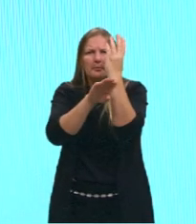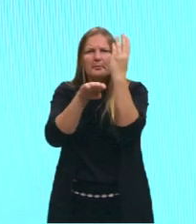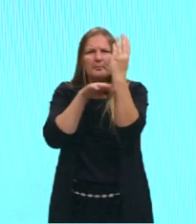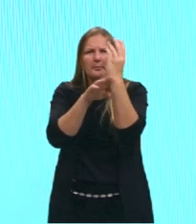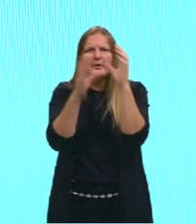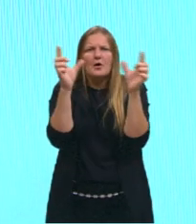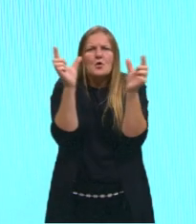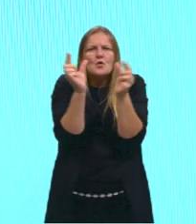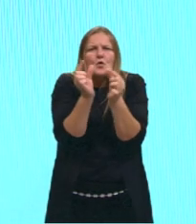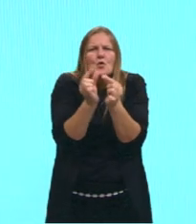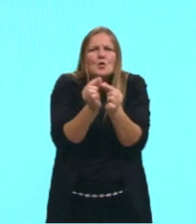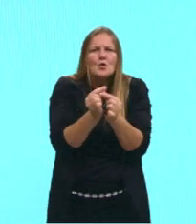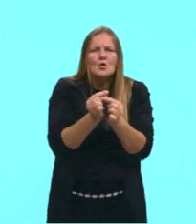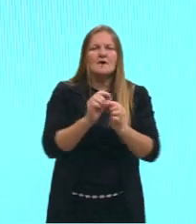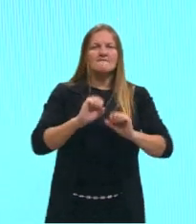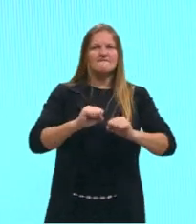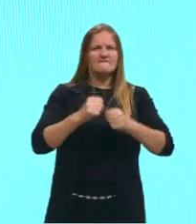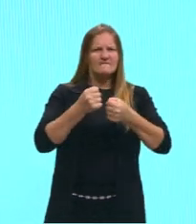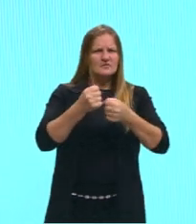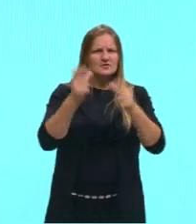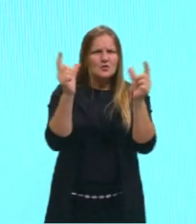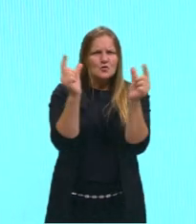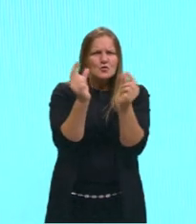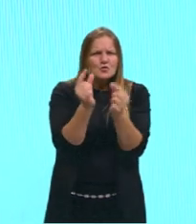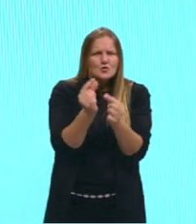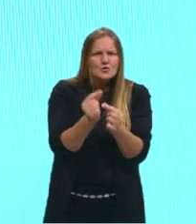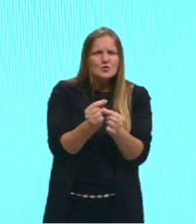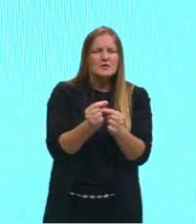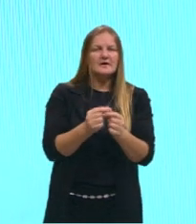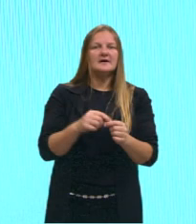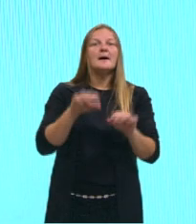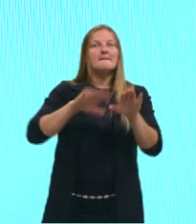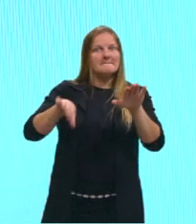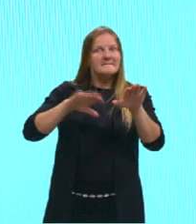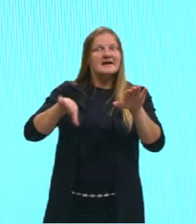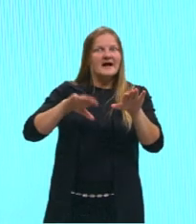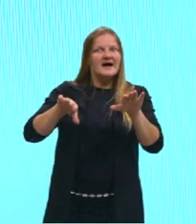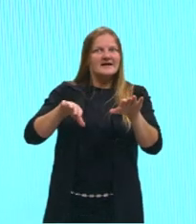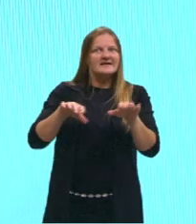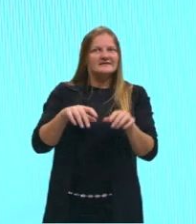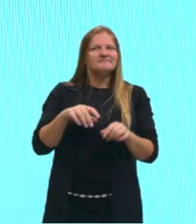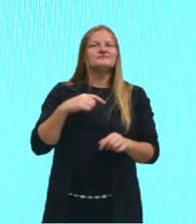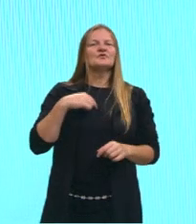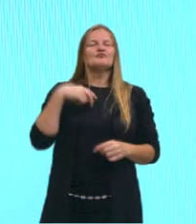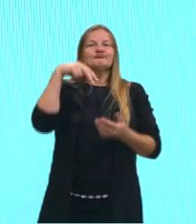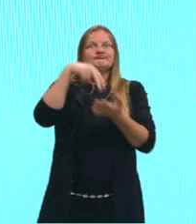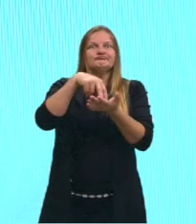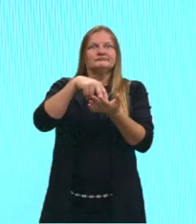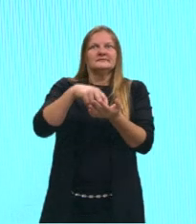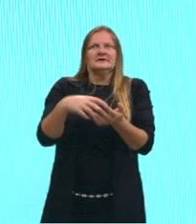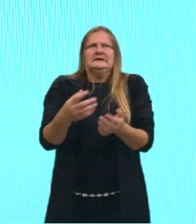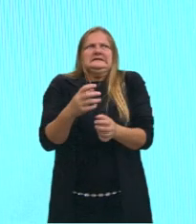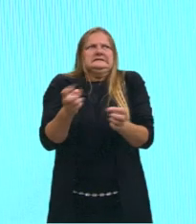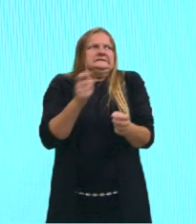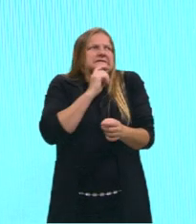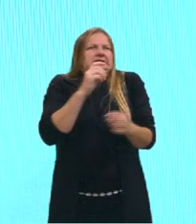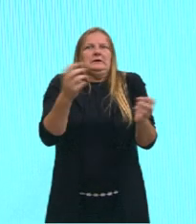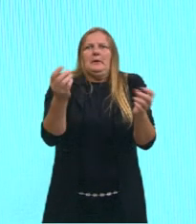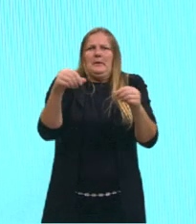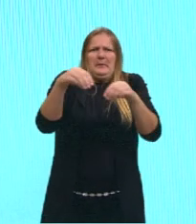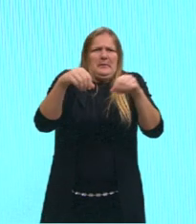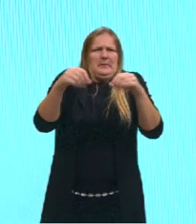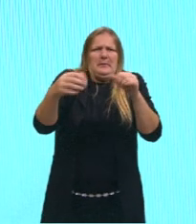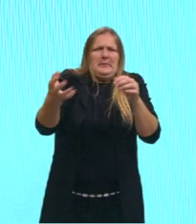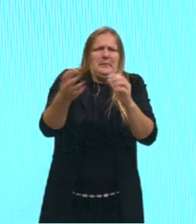essa força, vamos dizer assim, na praia. Às vezes está com muito vento e aí tu está na praia e sente aquela areia,